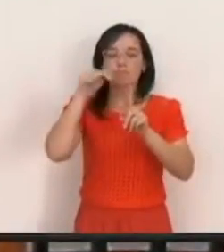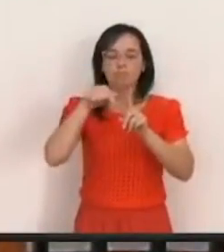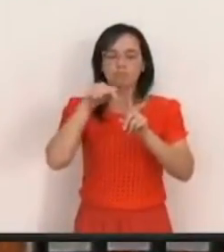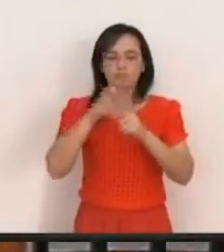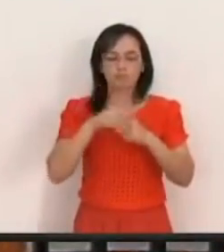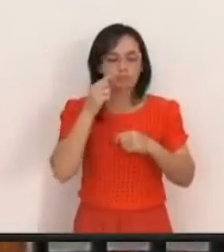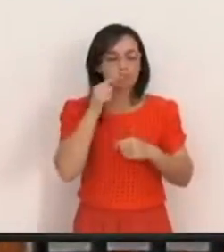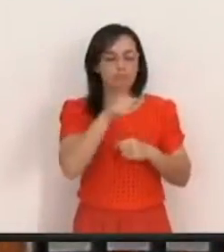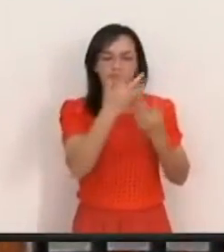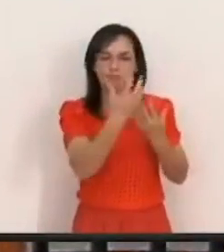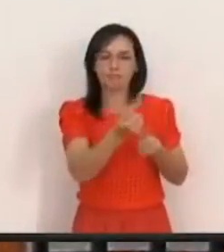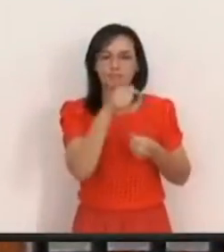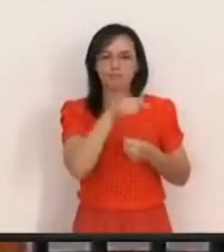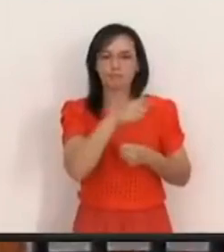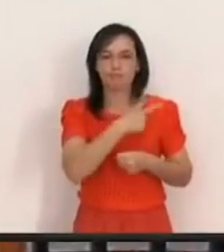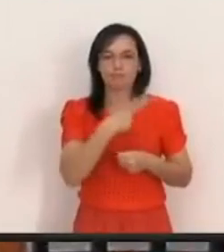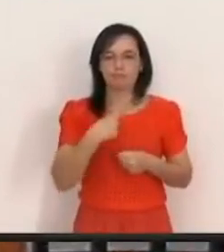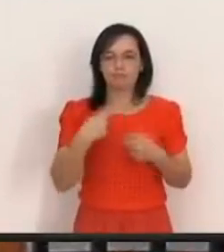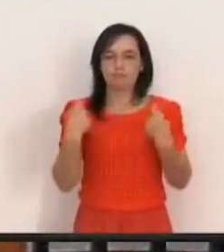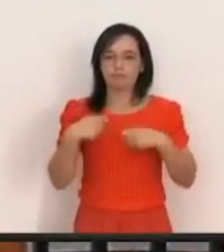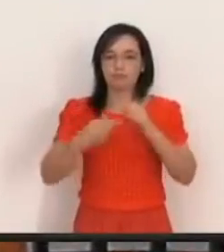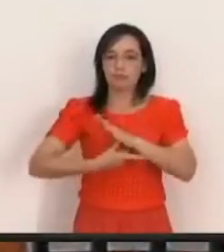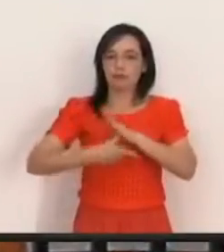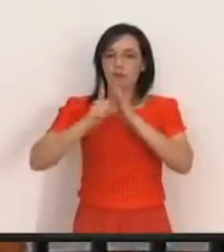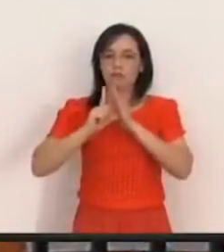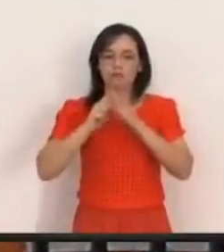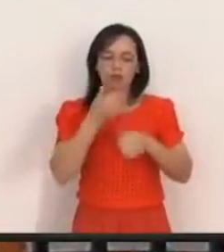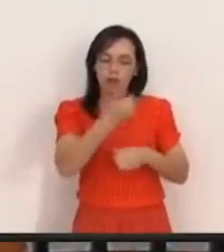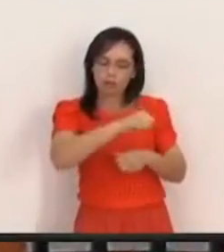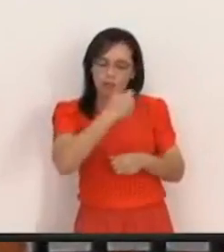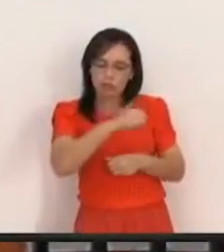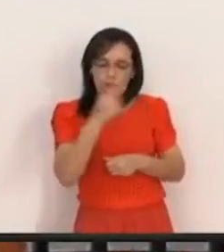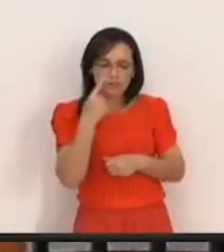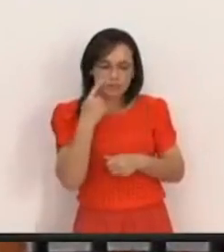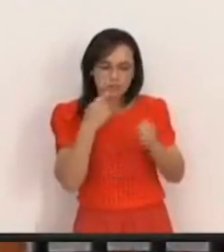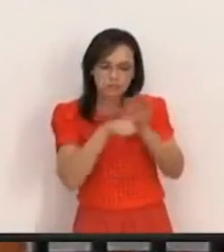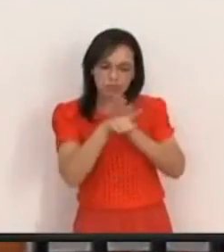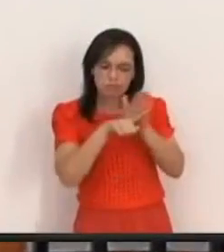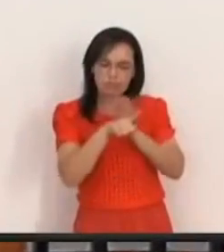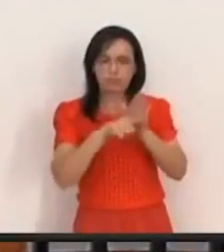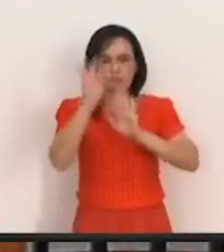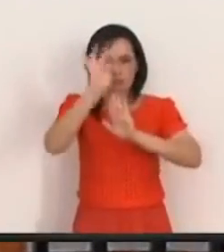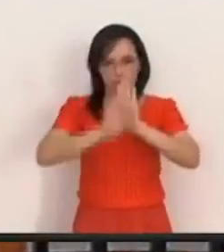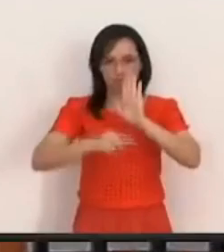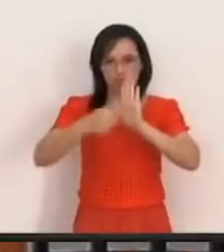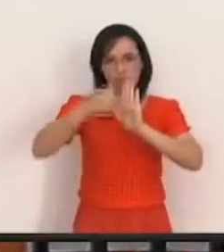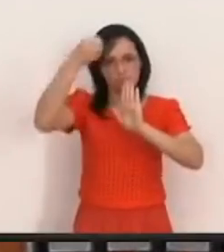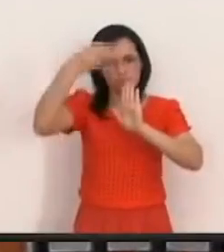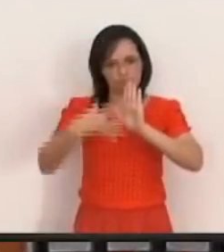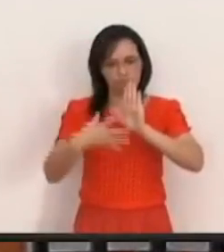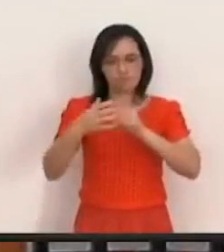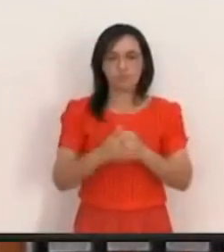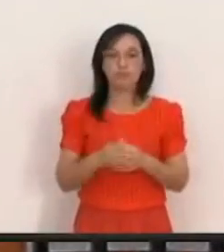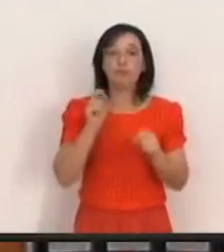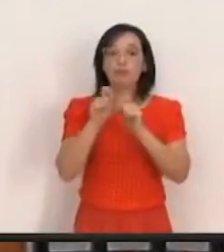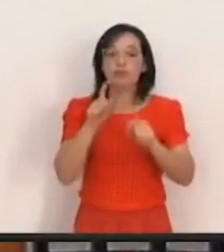reconhecer alguém como pastor Precipitadamente É o que o texto está dizendo Então o que nós estamos fazendo